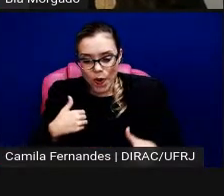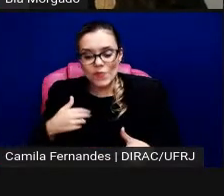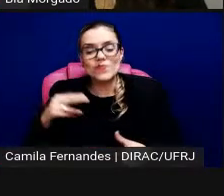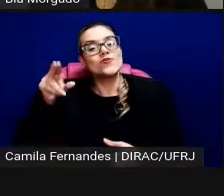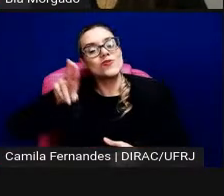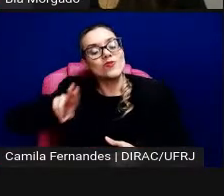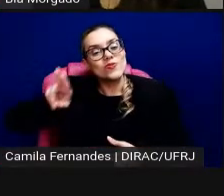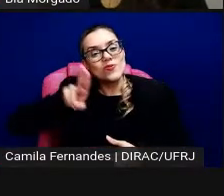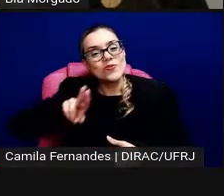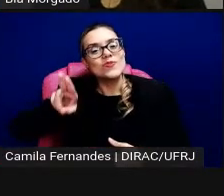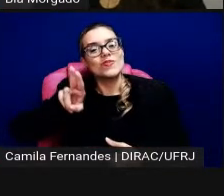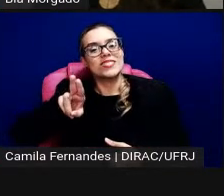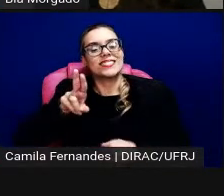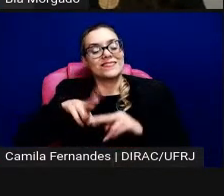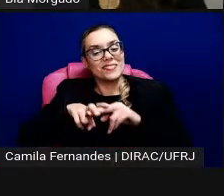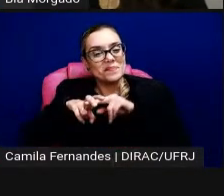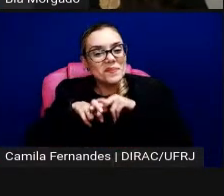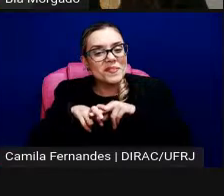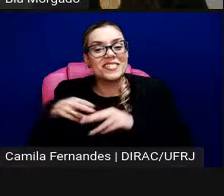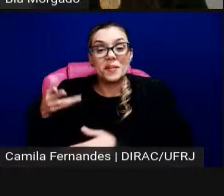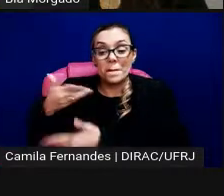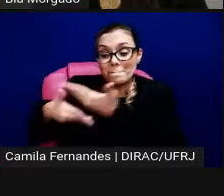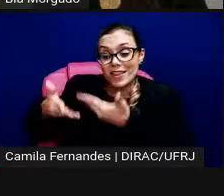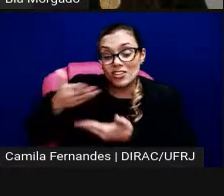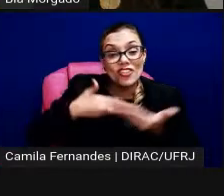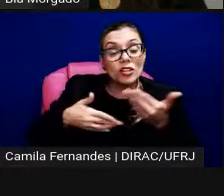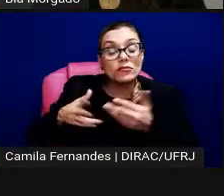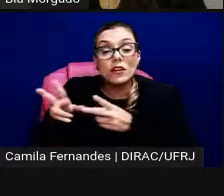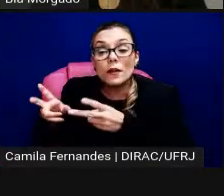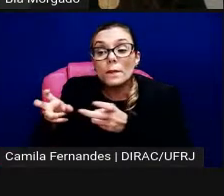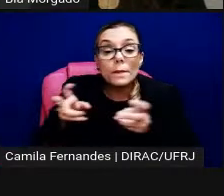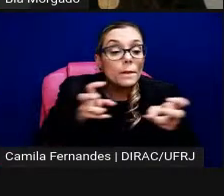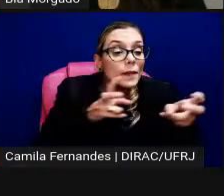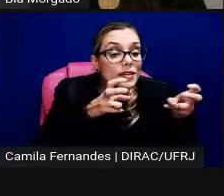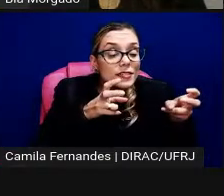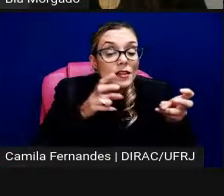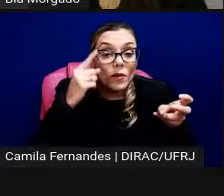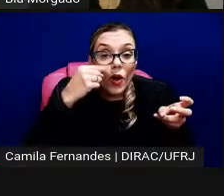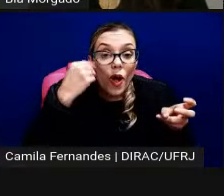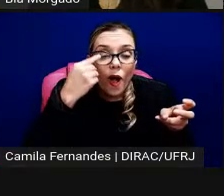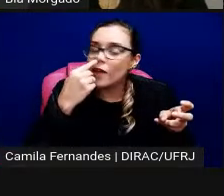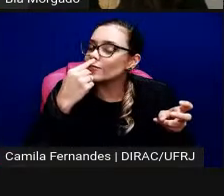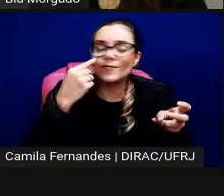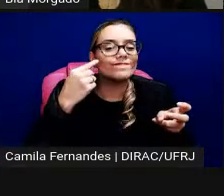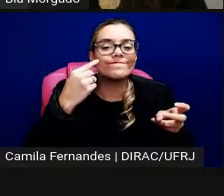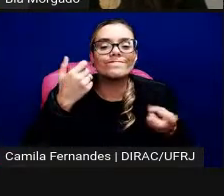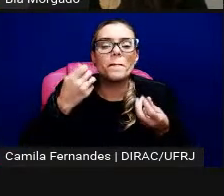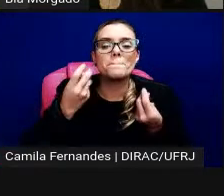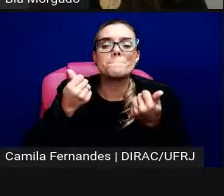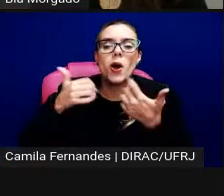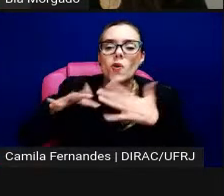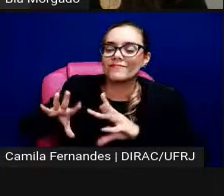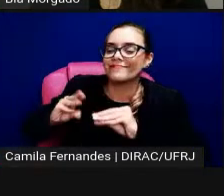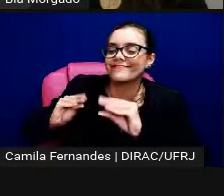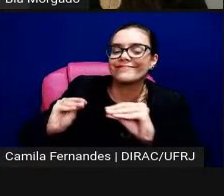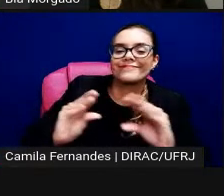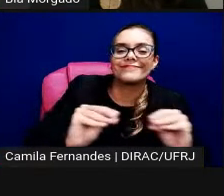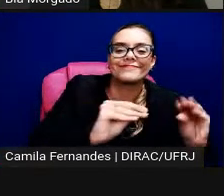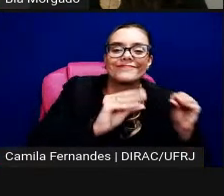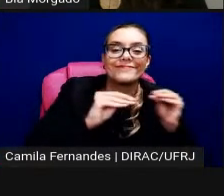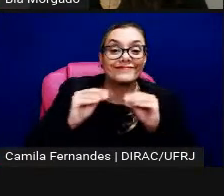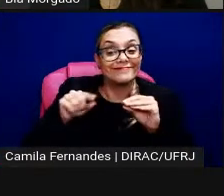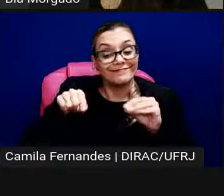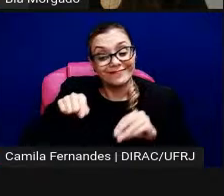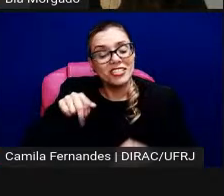mediadora que usa outras formas de perceber o mundo além da visão que era algo que era tão caro para o